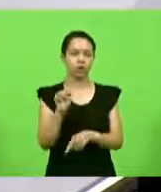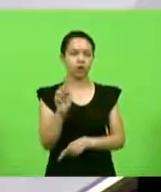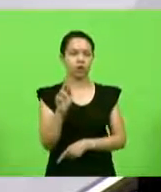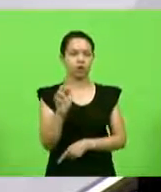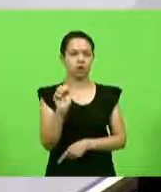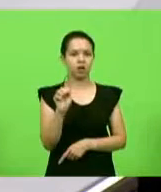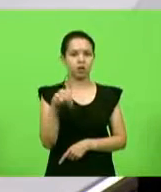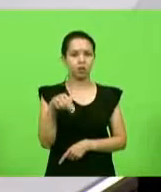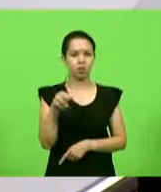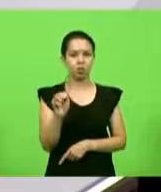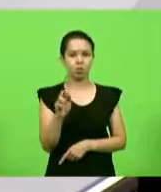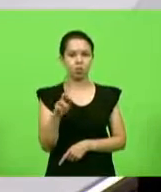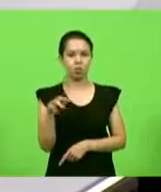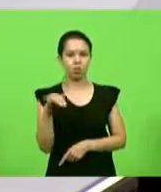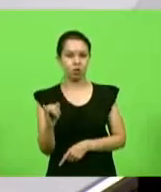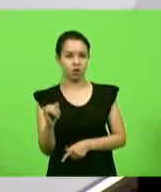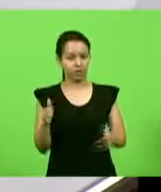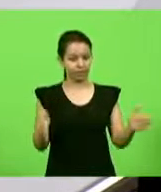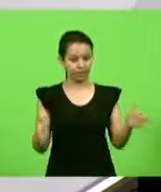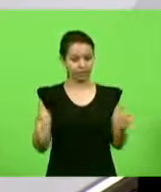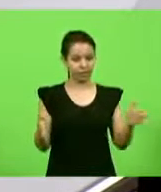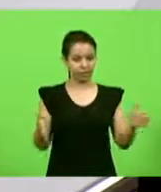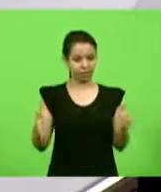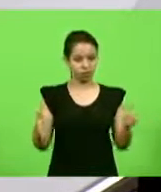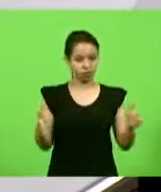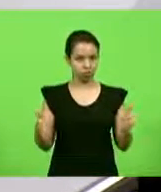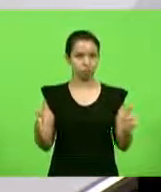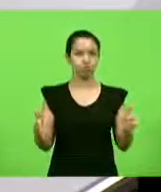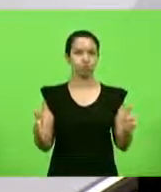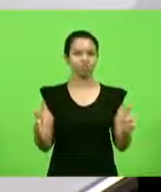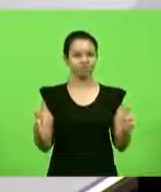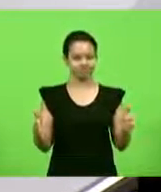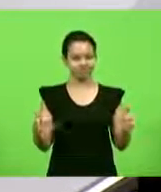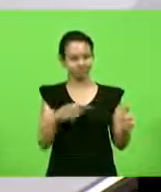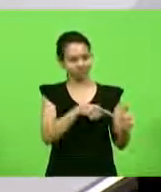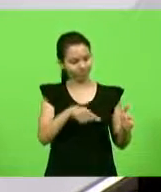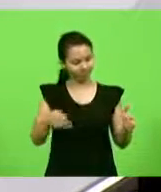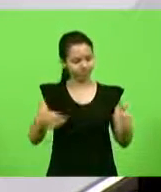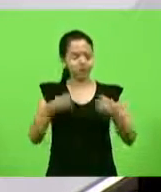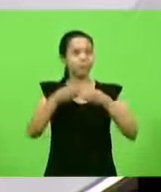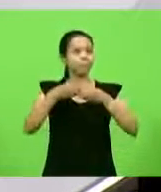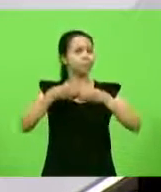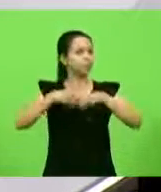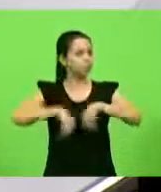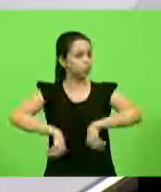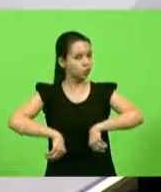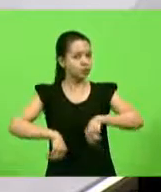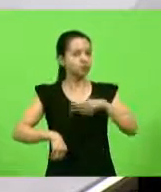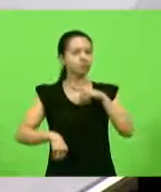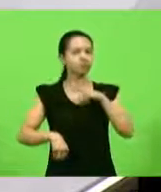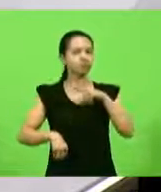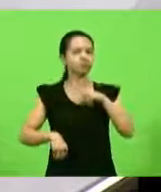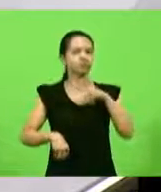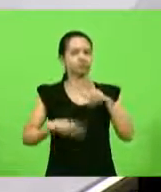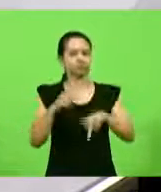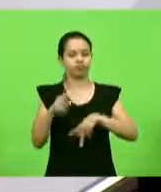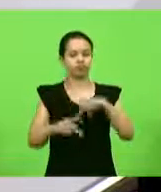um trecho que está dando prejuízos enormes em todos os sentidos para os catarinenses.